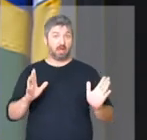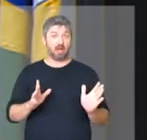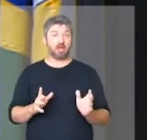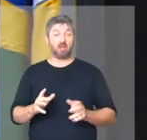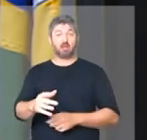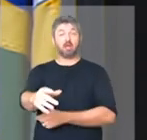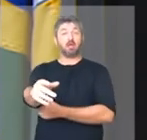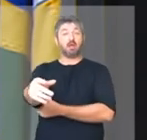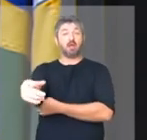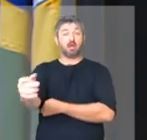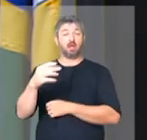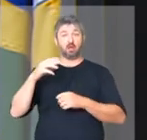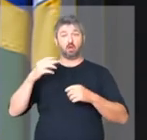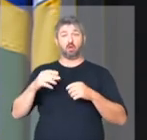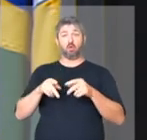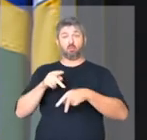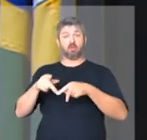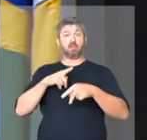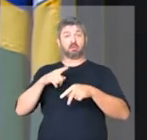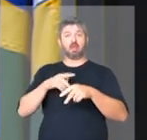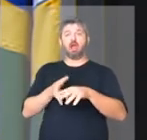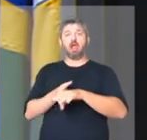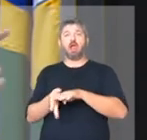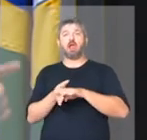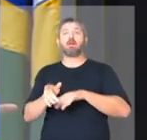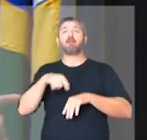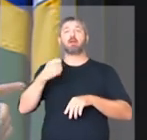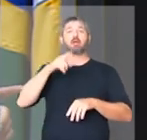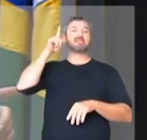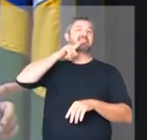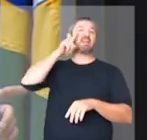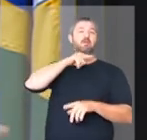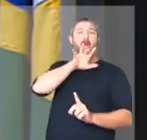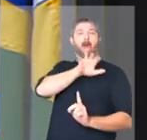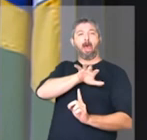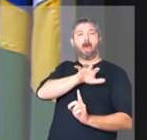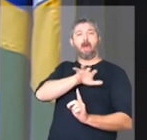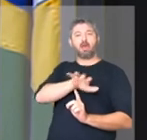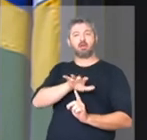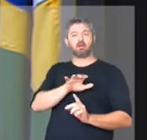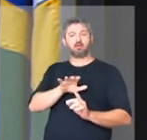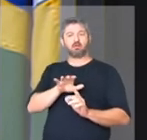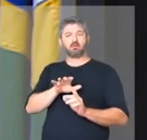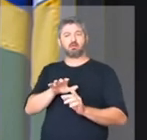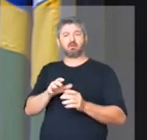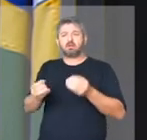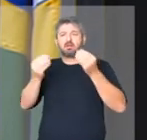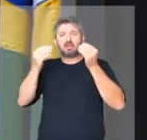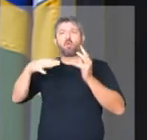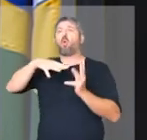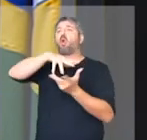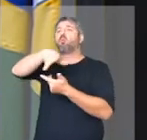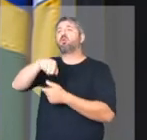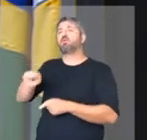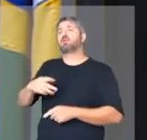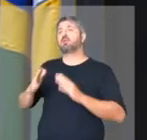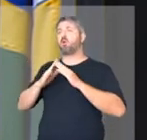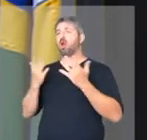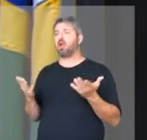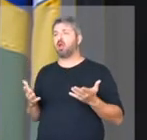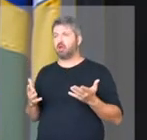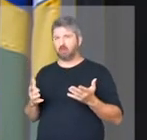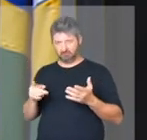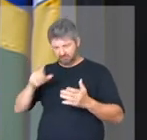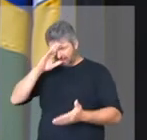eles estariam sendo orientados pelos Estados Unidos. Em que mundo que vocês vivem? Não é possível que vocês